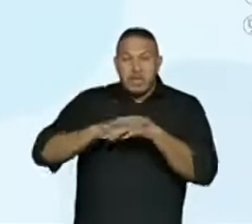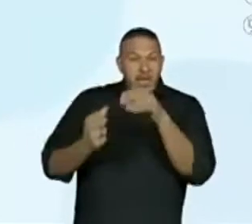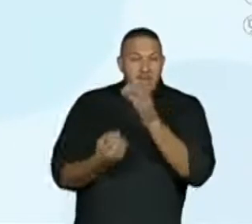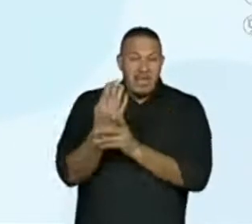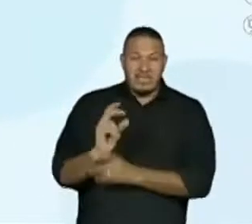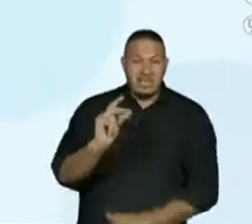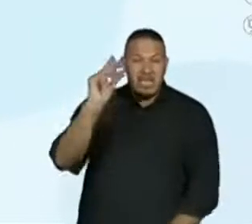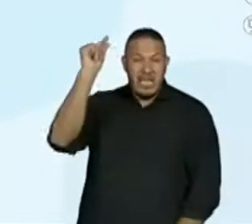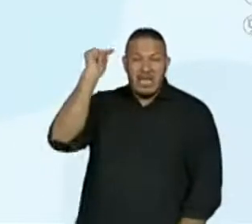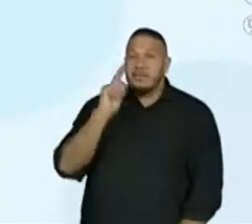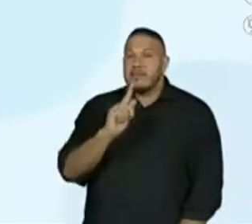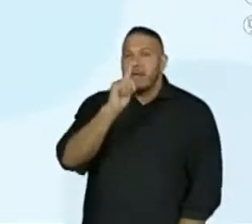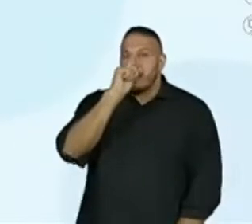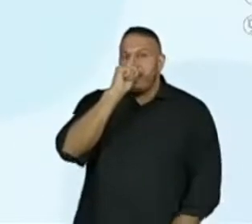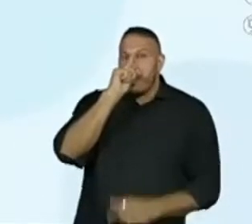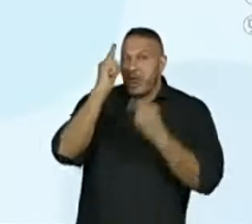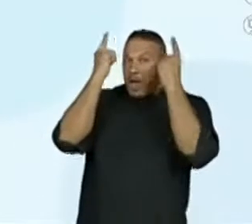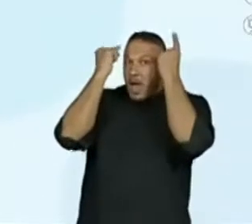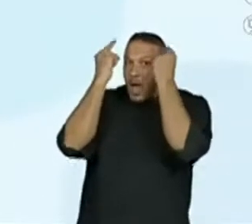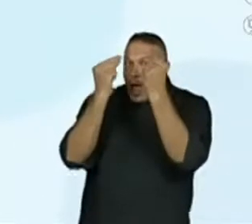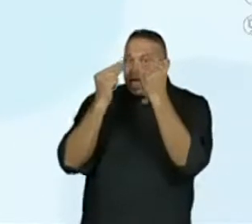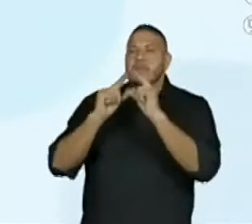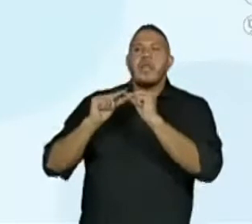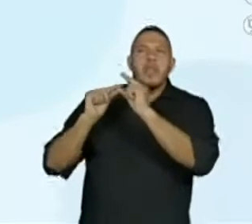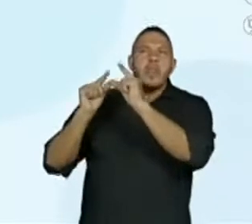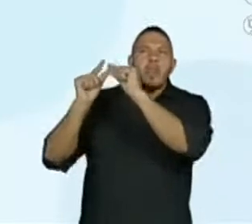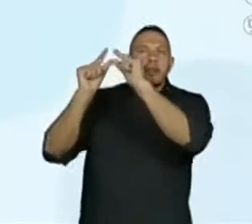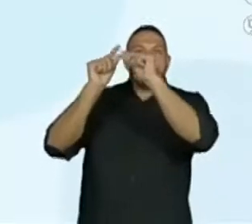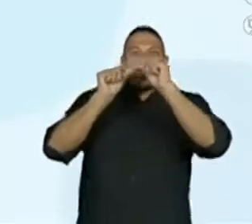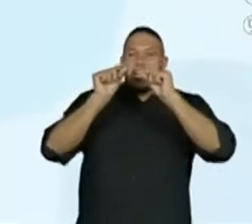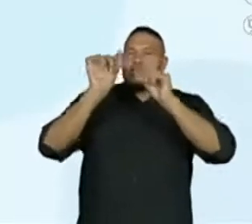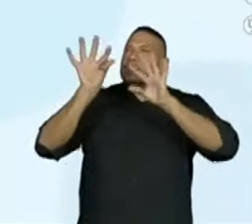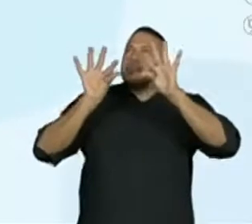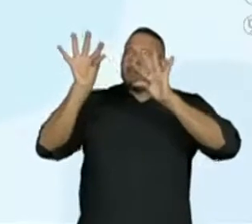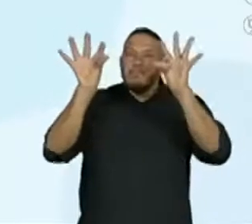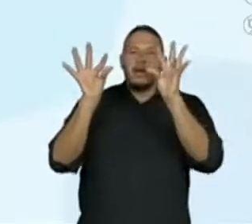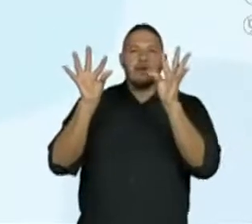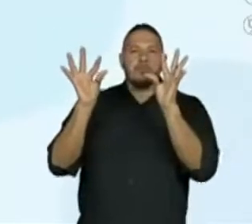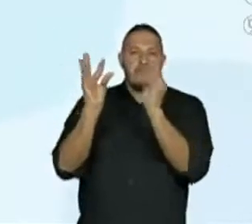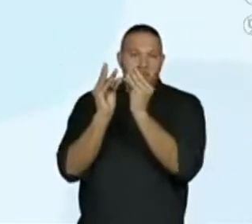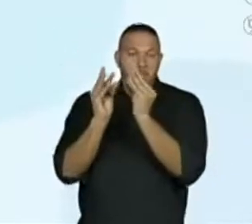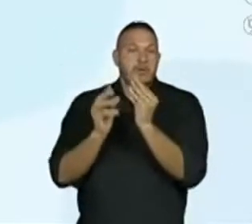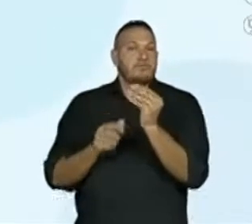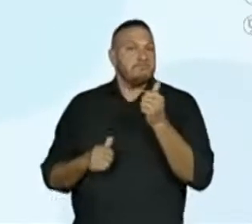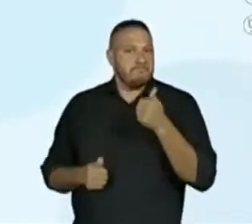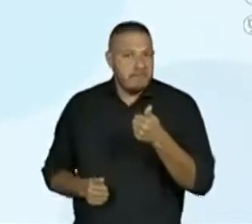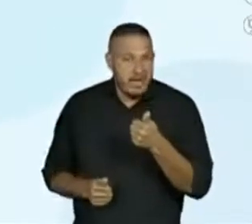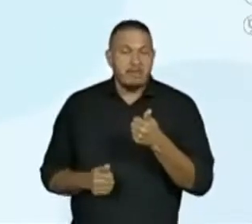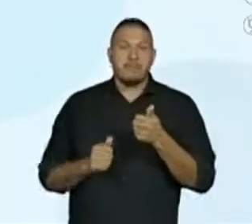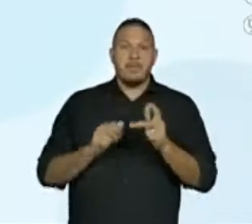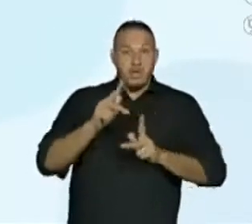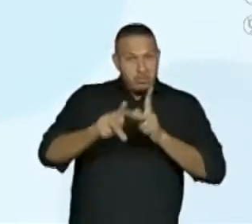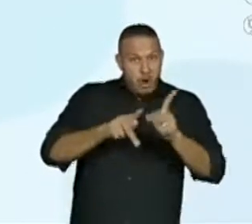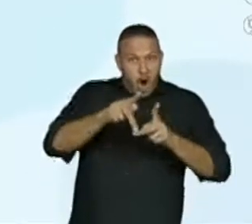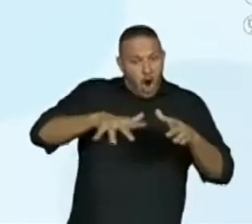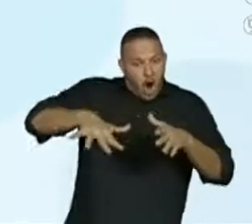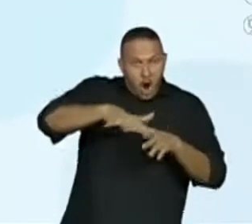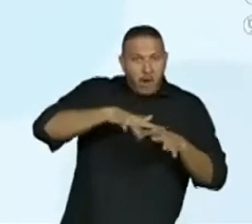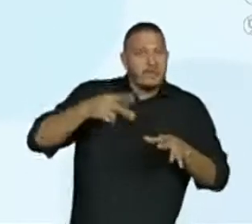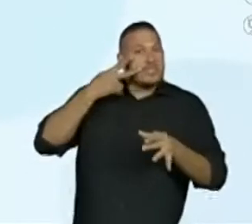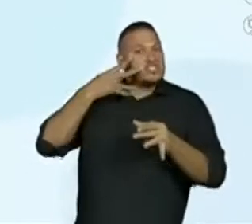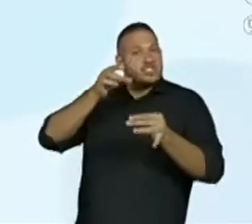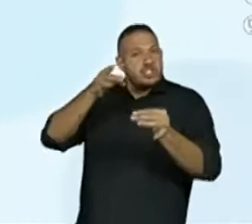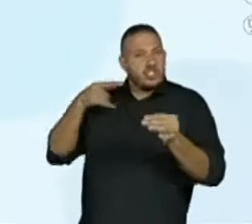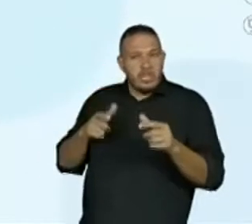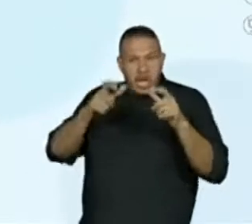Antiga, não é? A junção de estrelas. Muito bem. Povos indígenas de todo